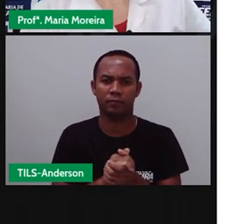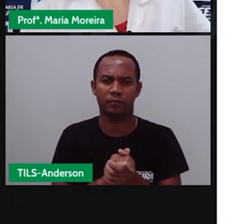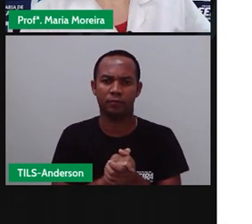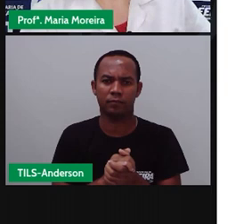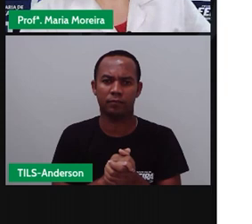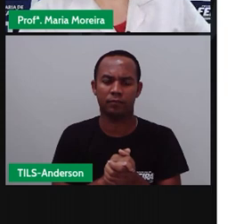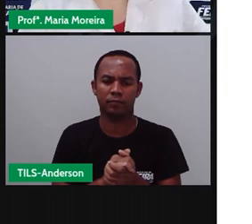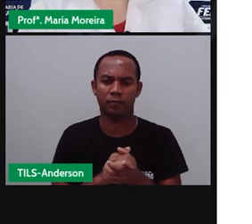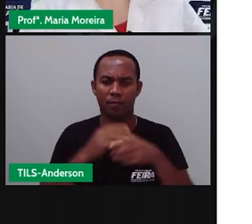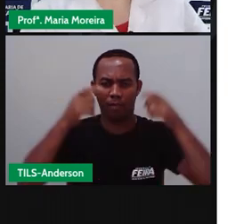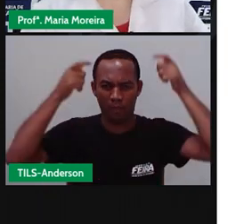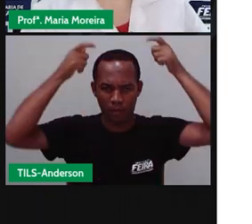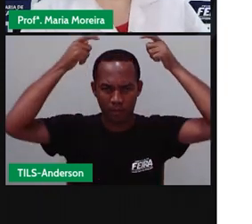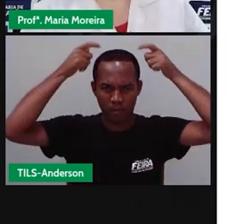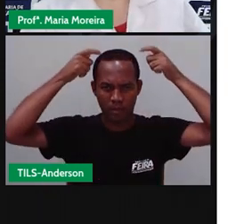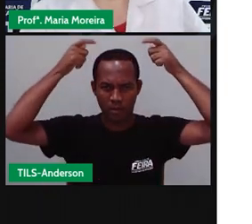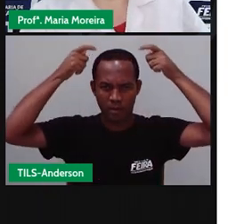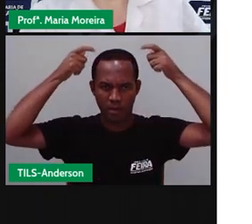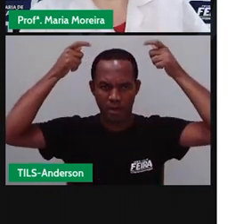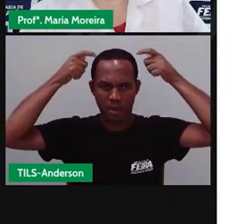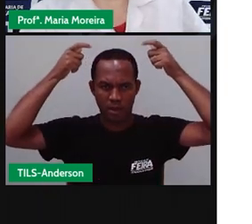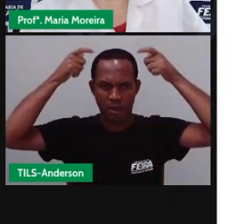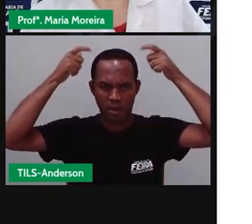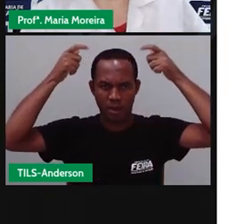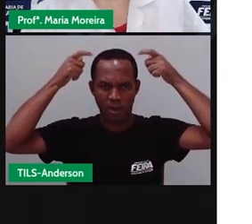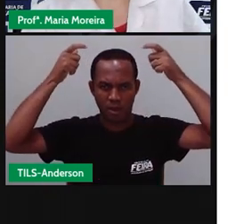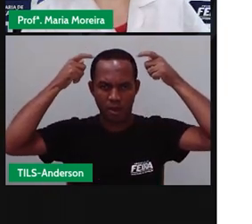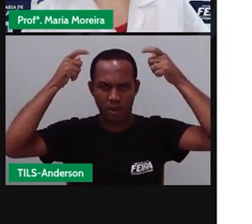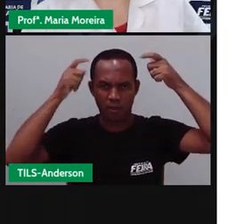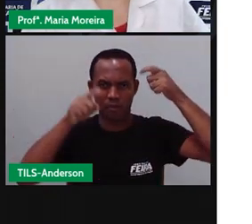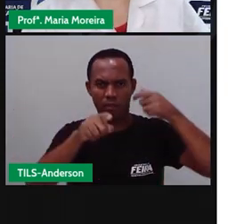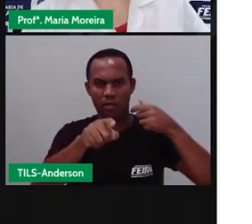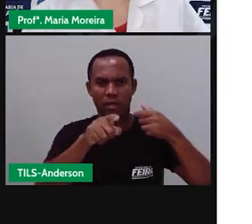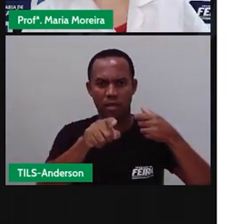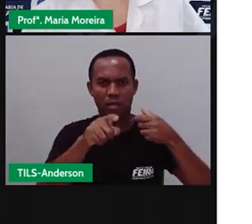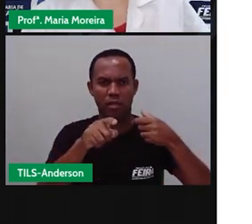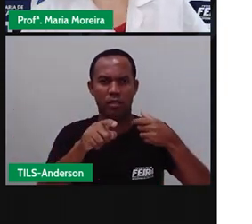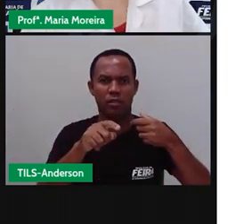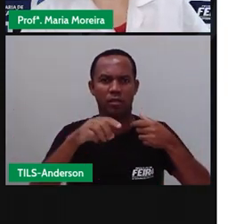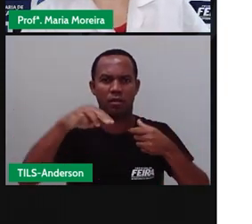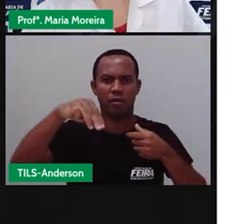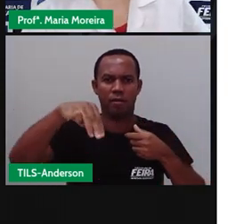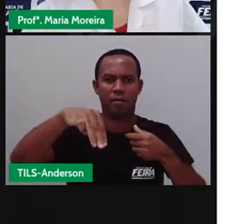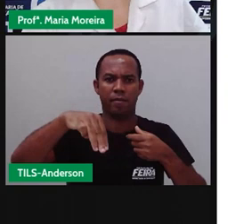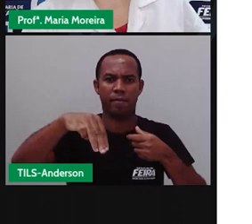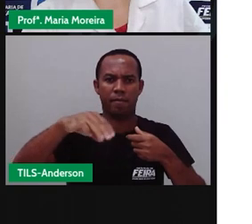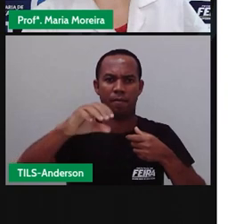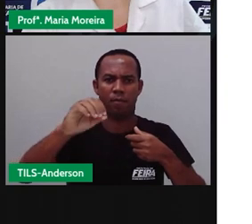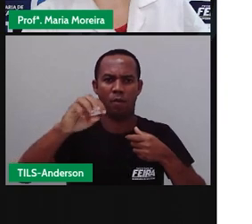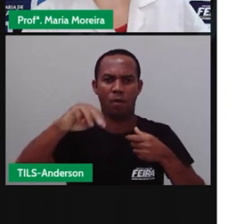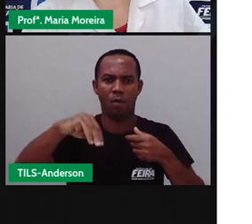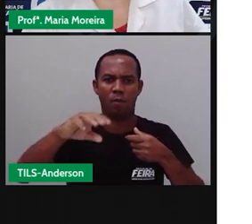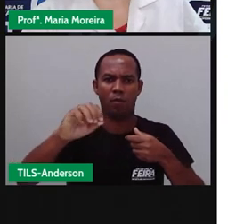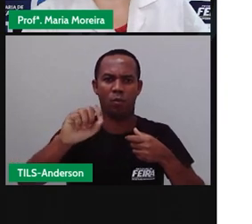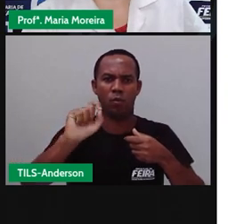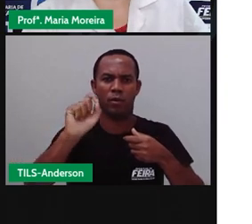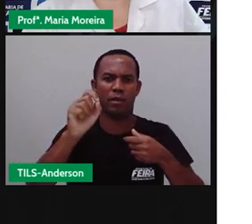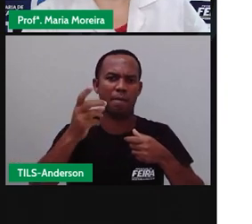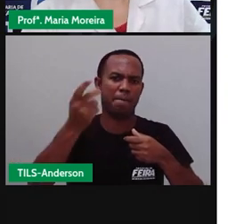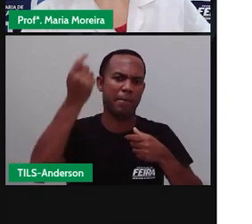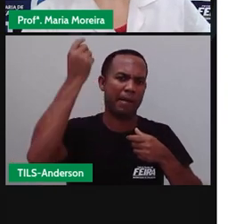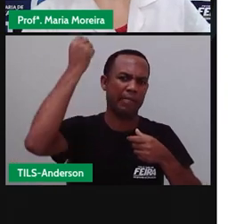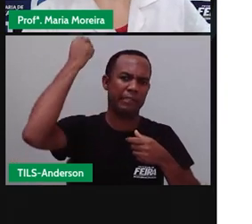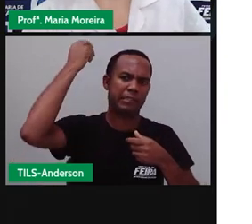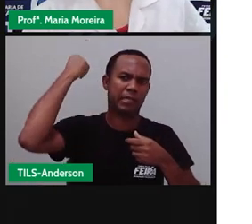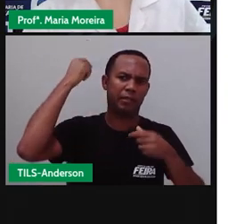O rei Momo, olha só que interessante, Anderson. O rei Momo, ele foi incorporado nas comemorações gregas,